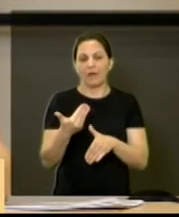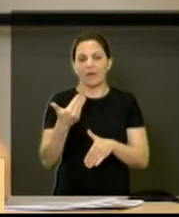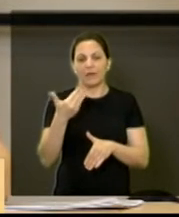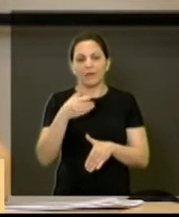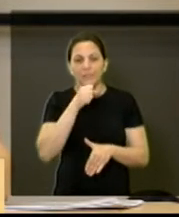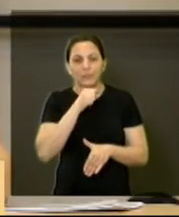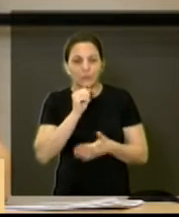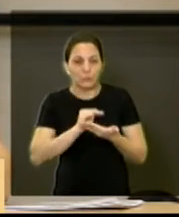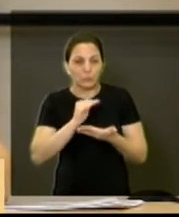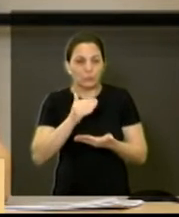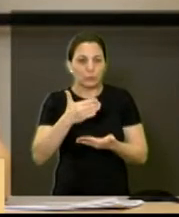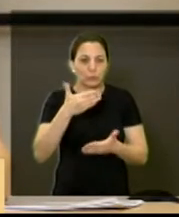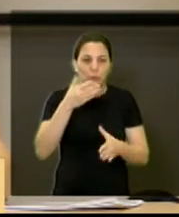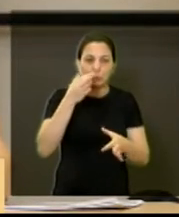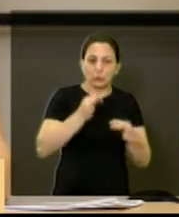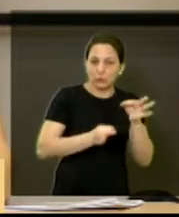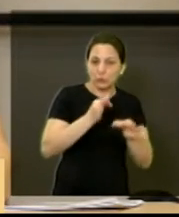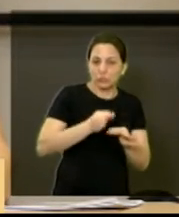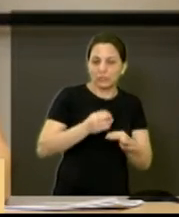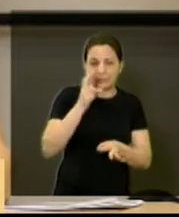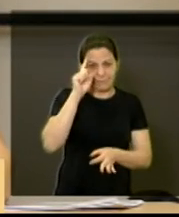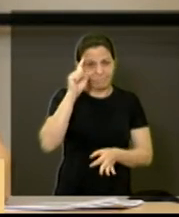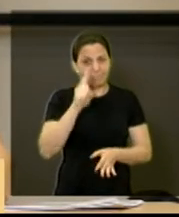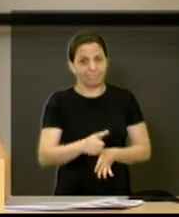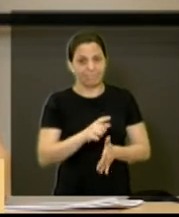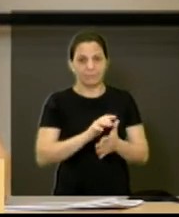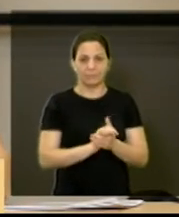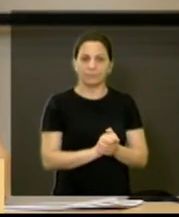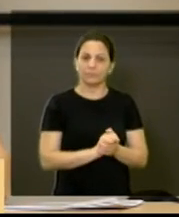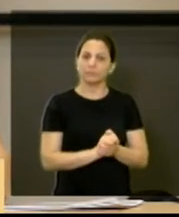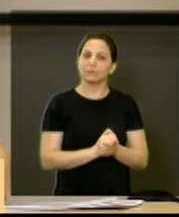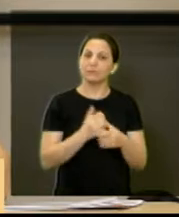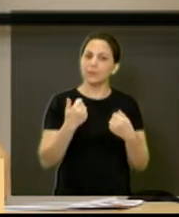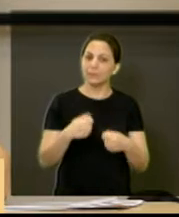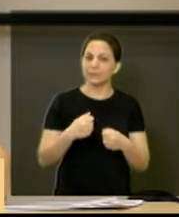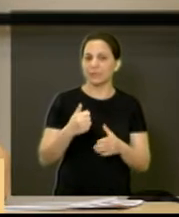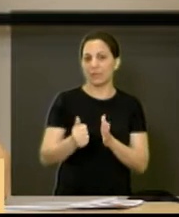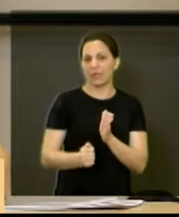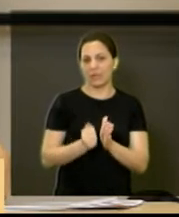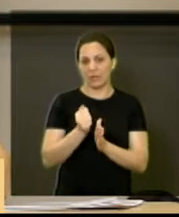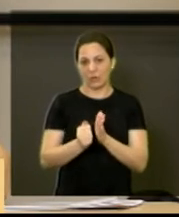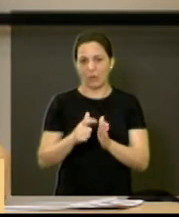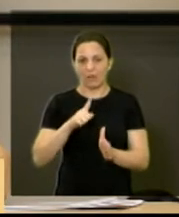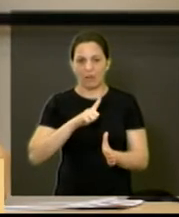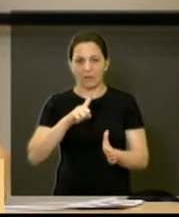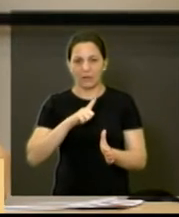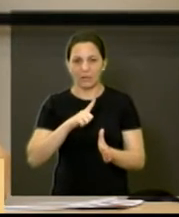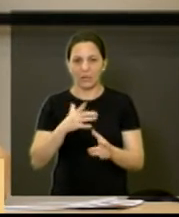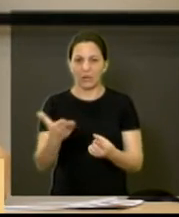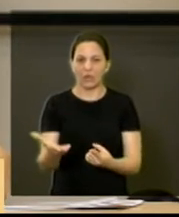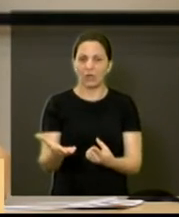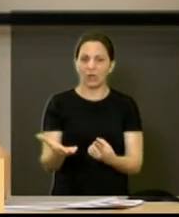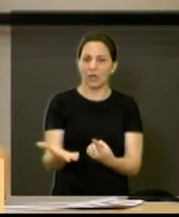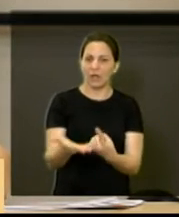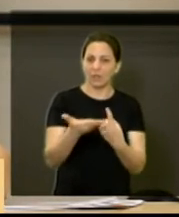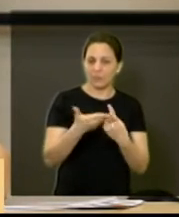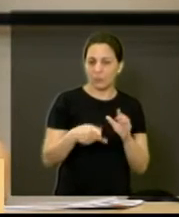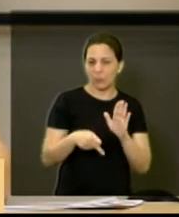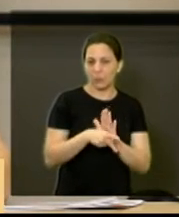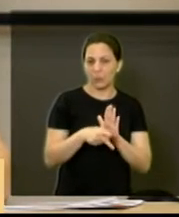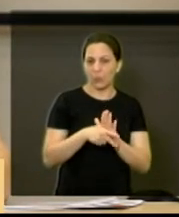termos de política pública, de necessidade, é que o município tenha um serviço de acolhimento